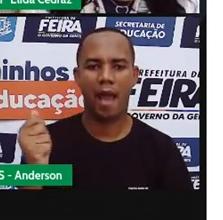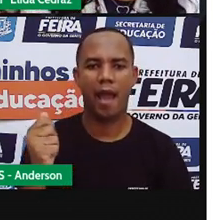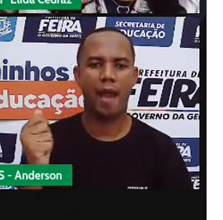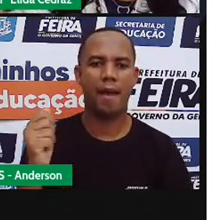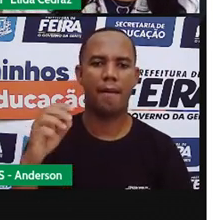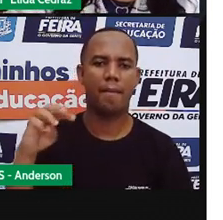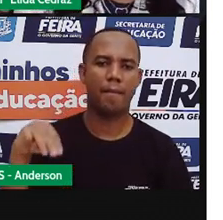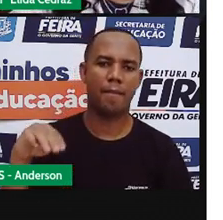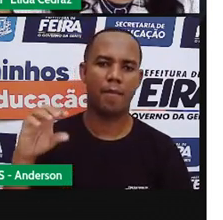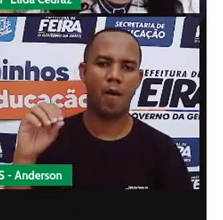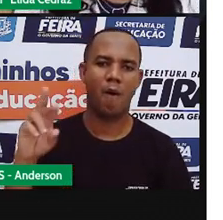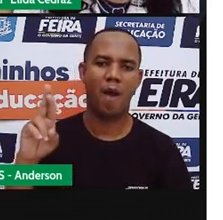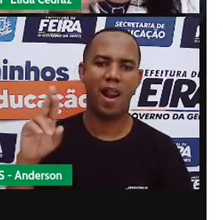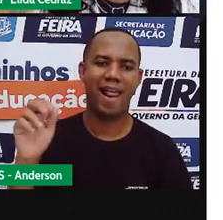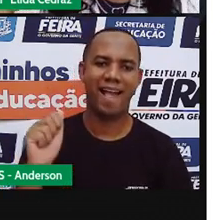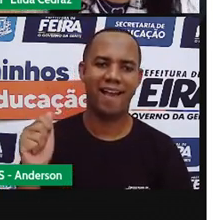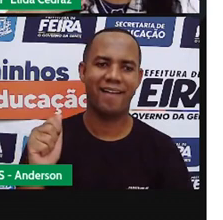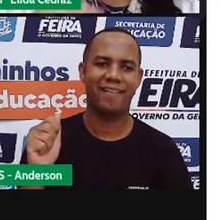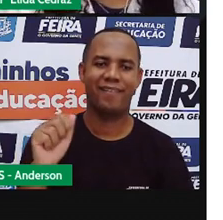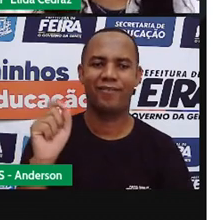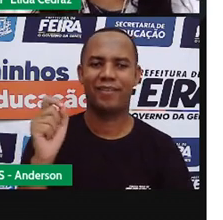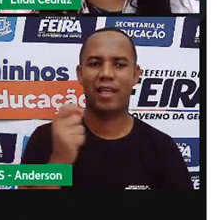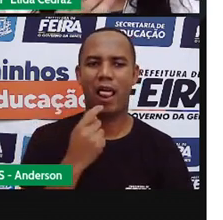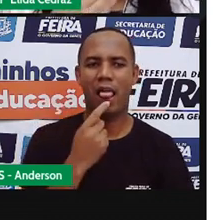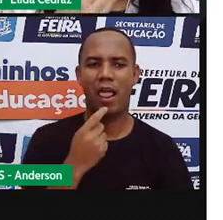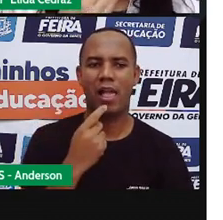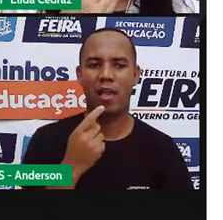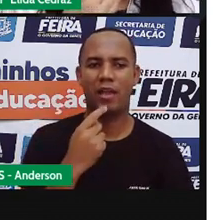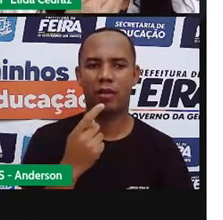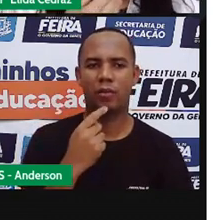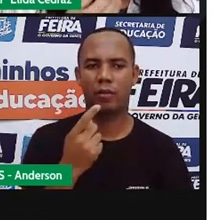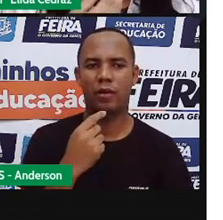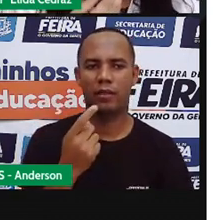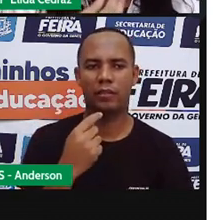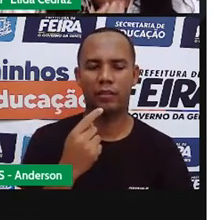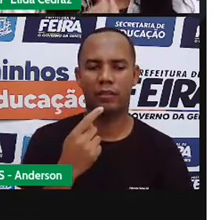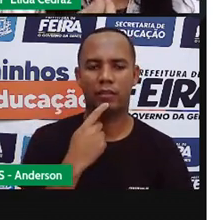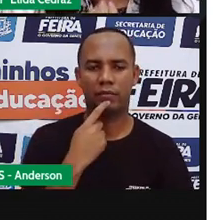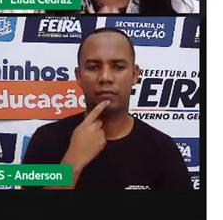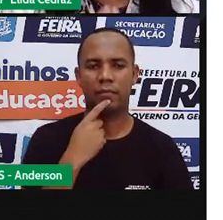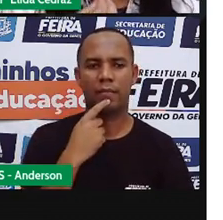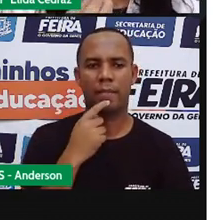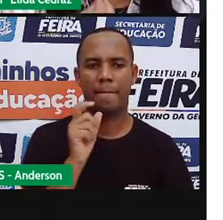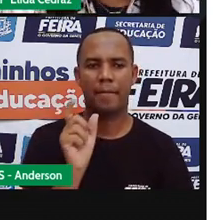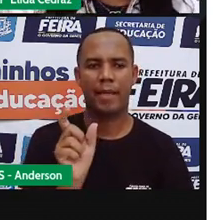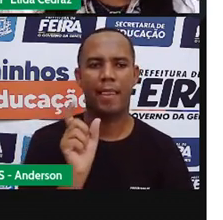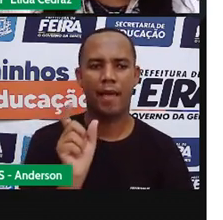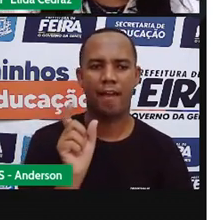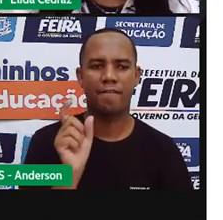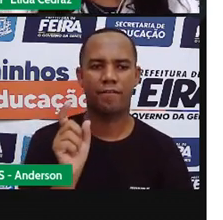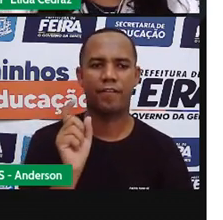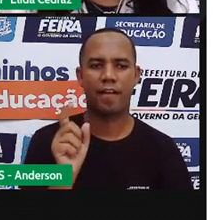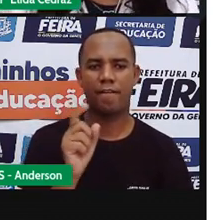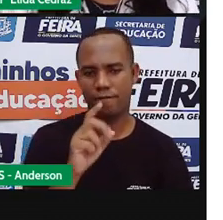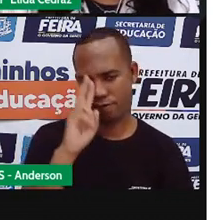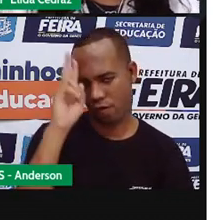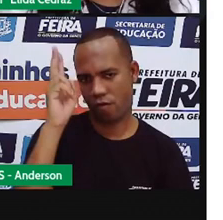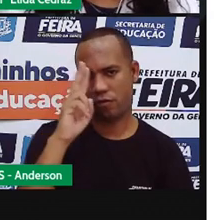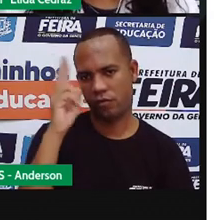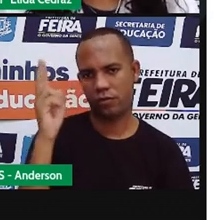A língua parece que vai bater mais do que tudo. Isso. Ó, a arara come a mora.